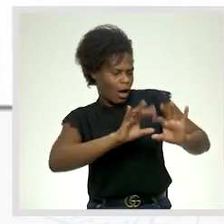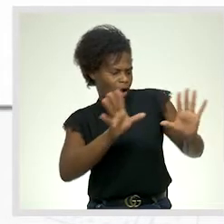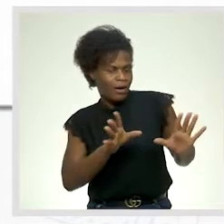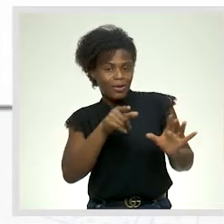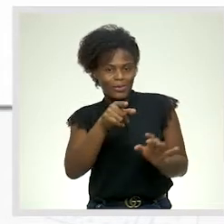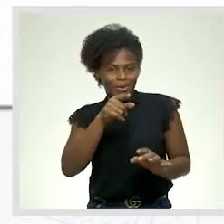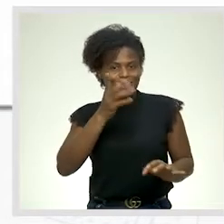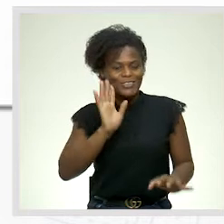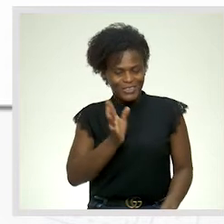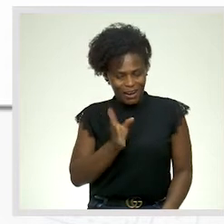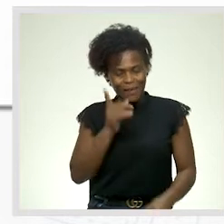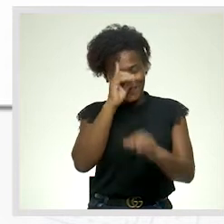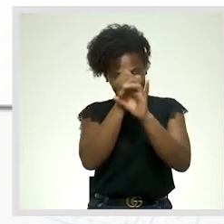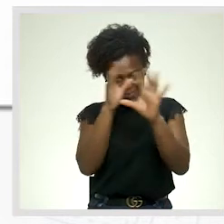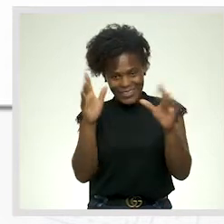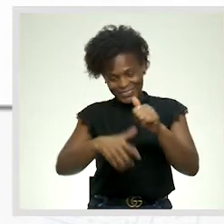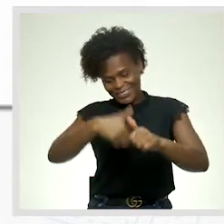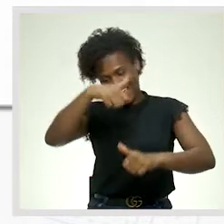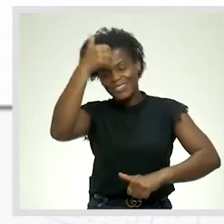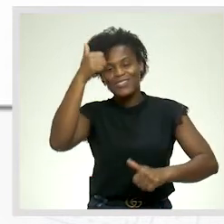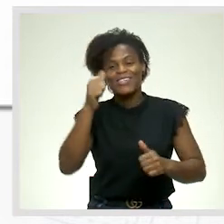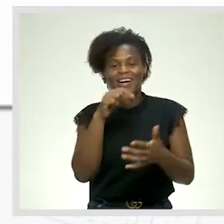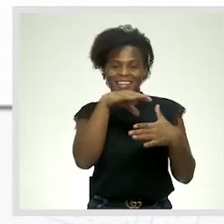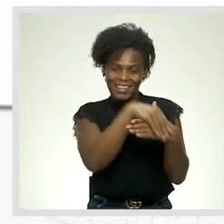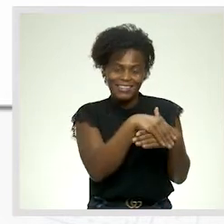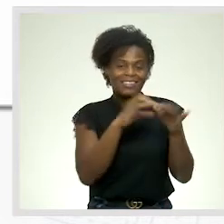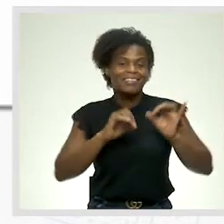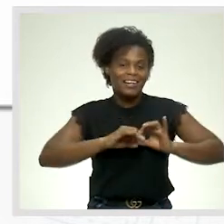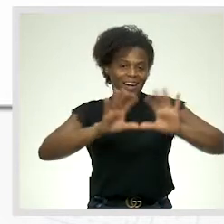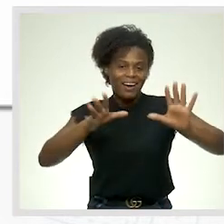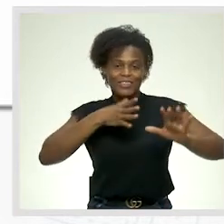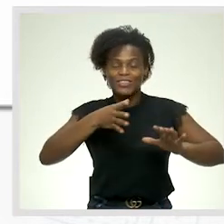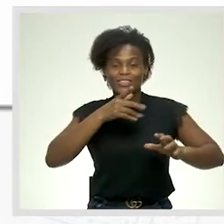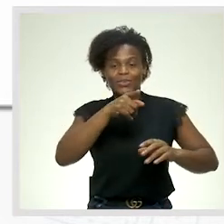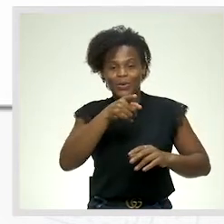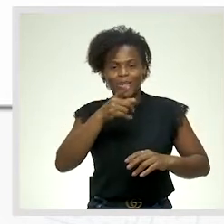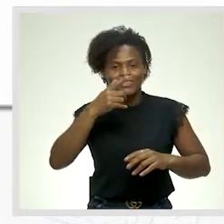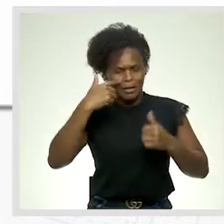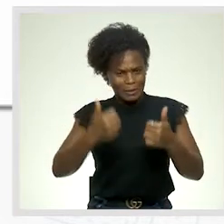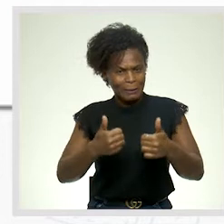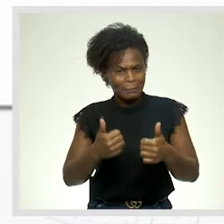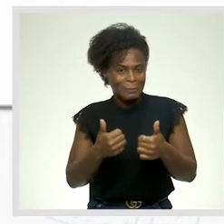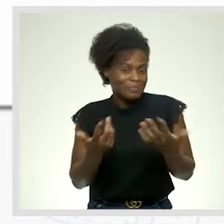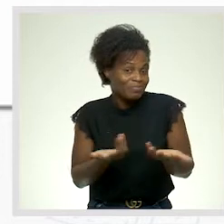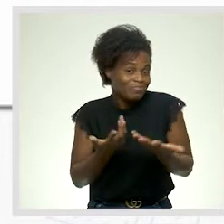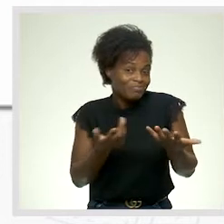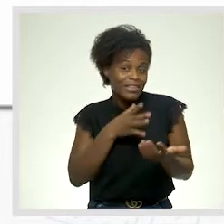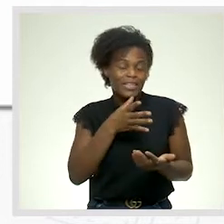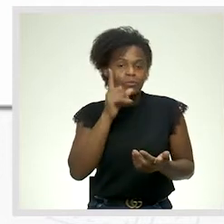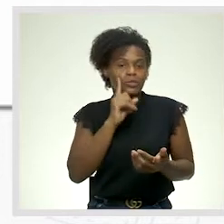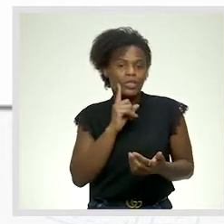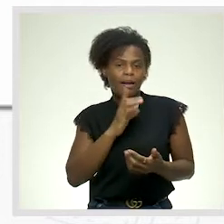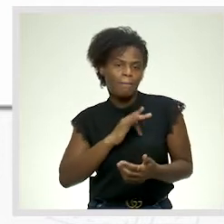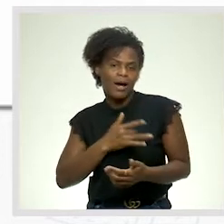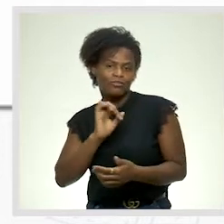você acaba por concluir com sucesso. A carta é bem claro, dizendo que você está certo. A amada se